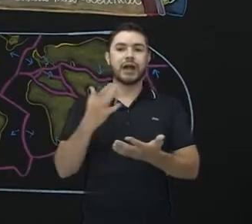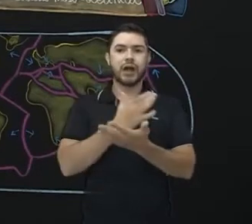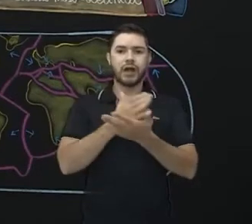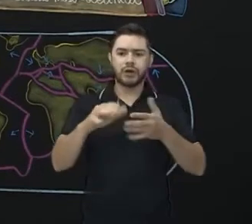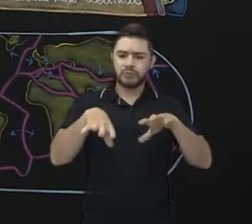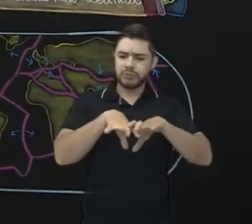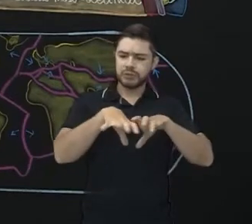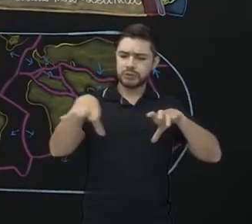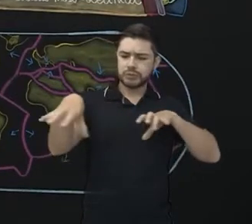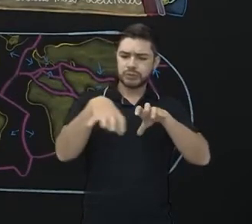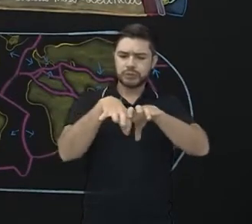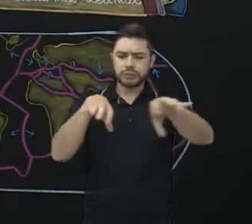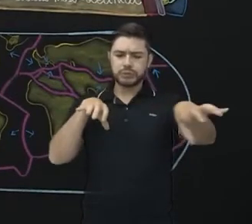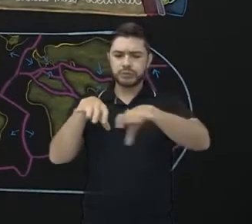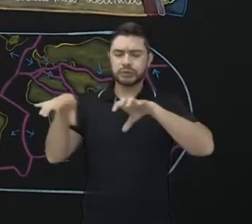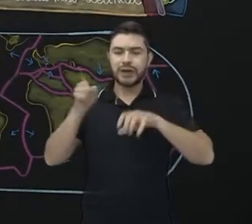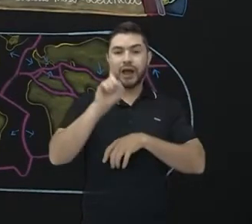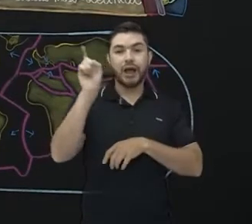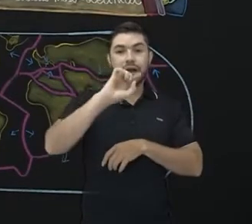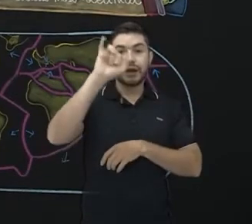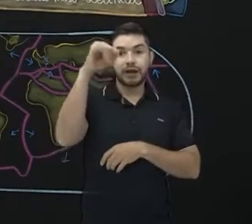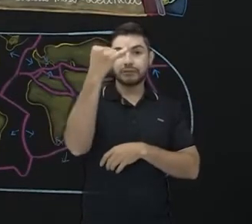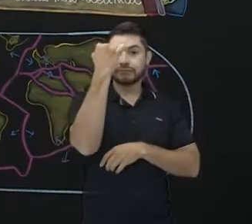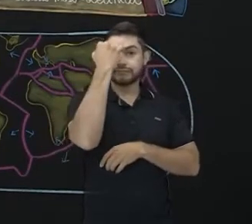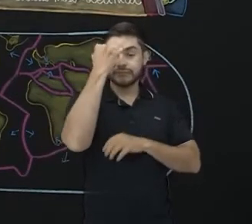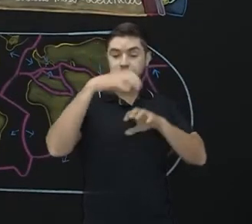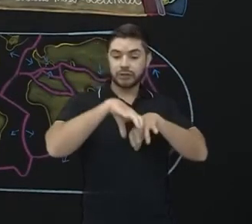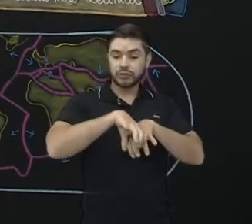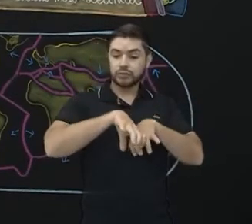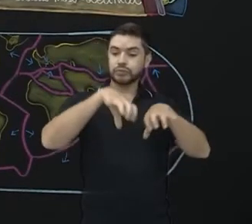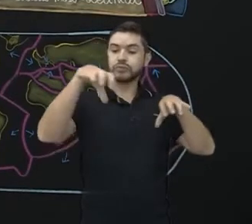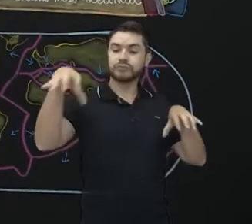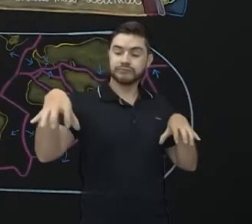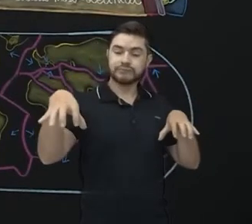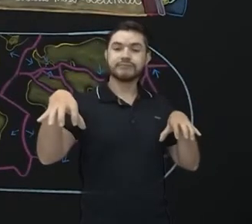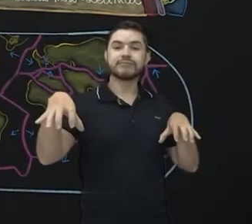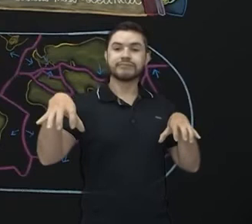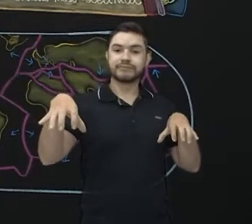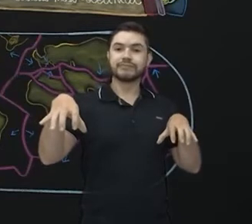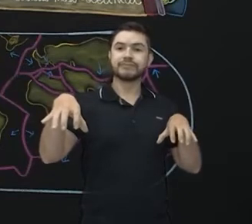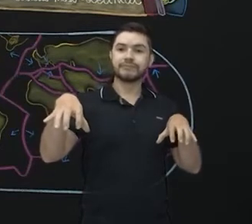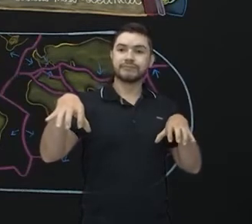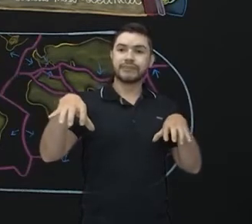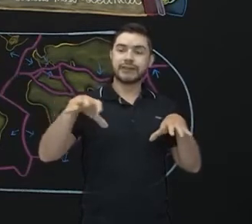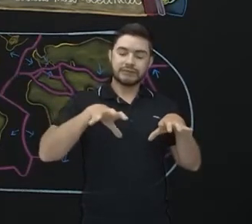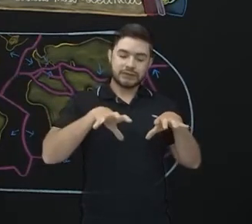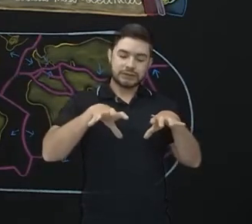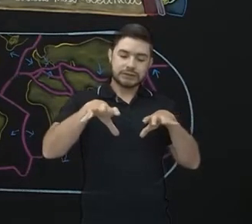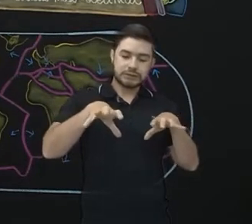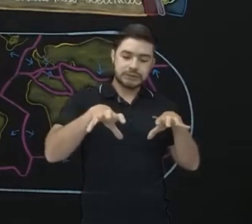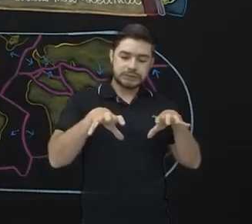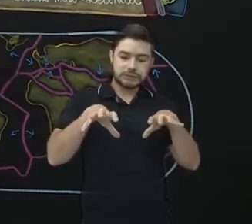a região da Índia, se separa de Gondwana e começa então a entrar em rota de colisão com a região da